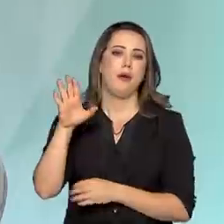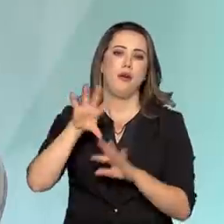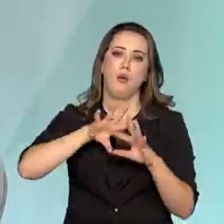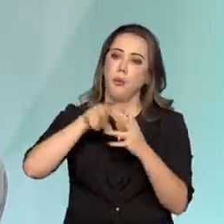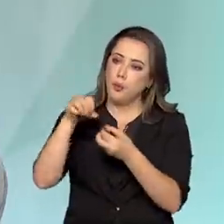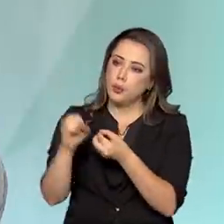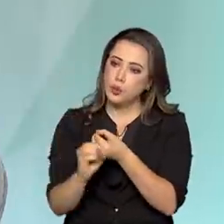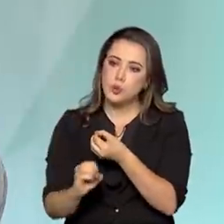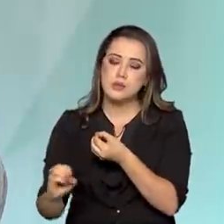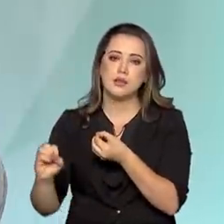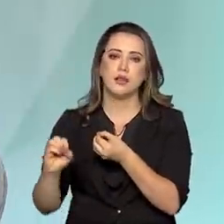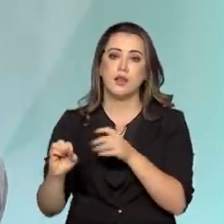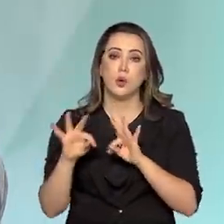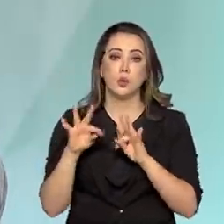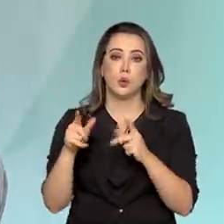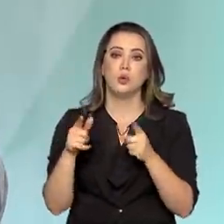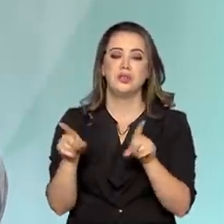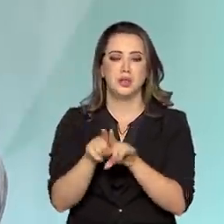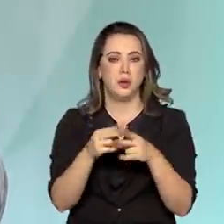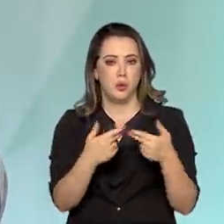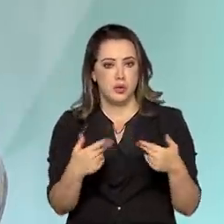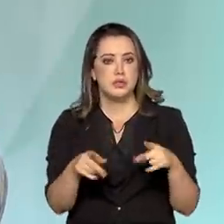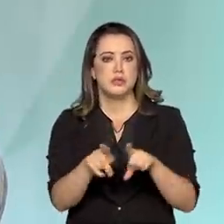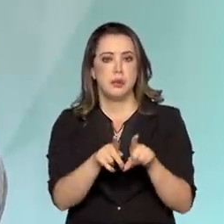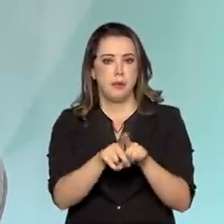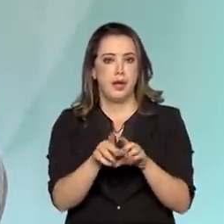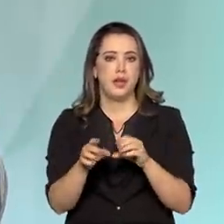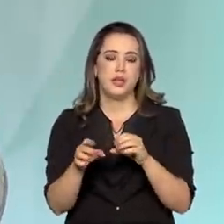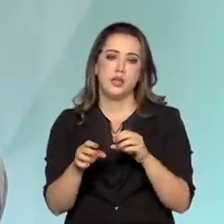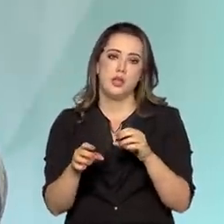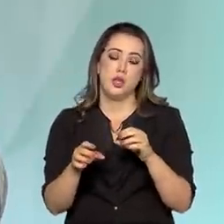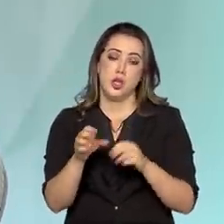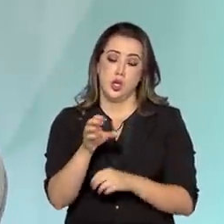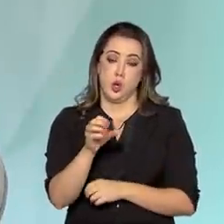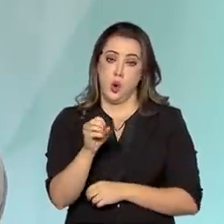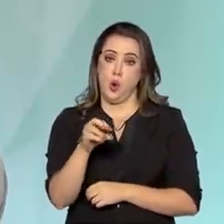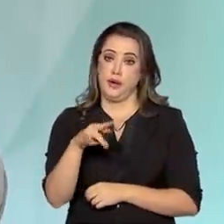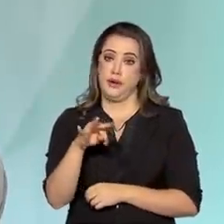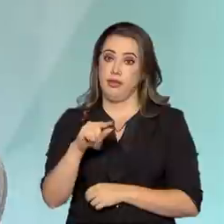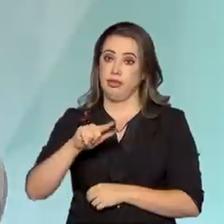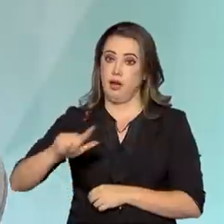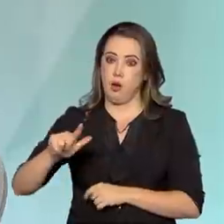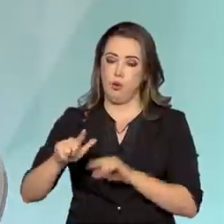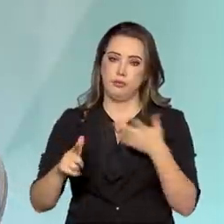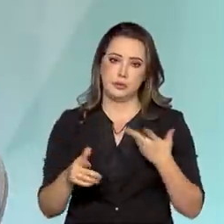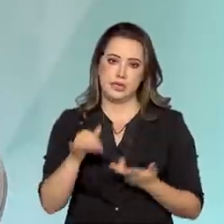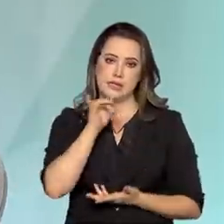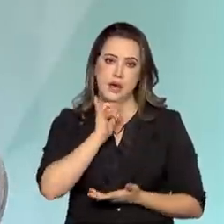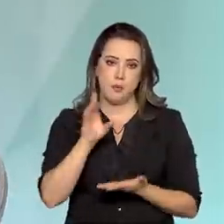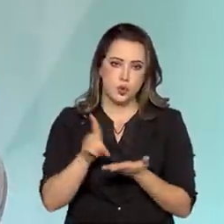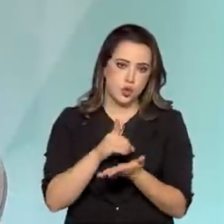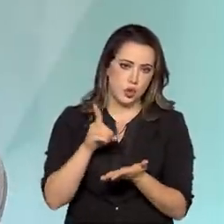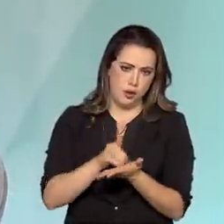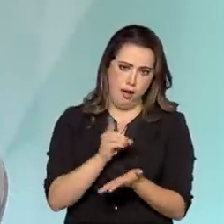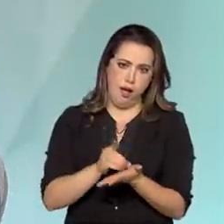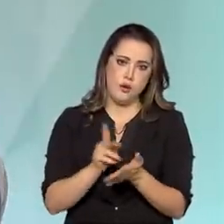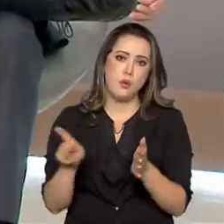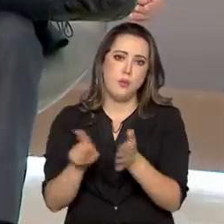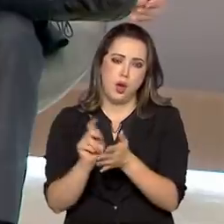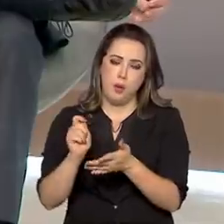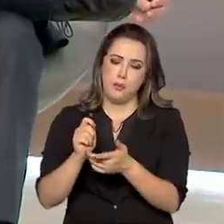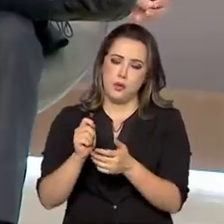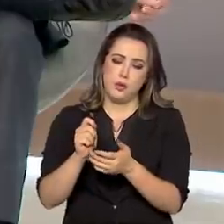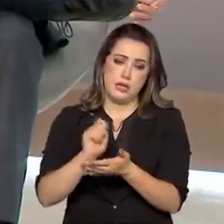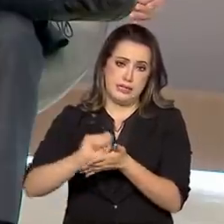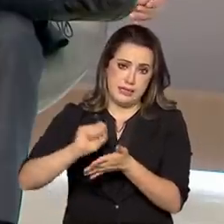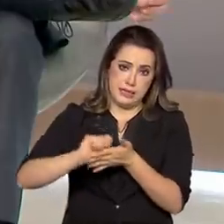todo. E tem também alguns itens do mundo oriental, você quer saber, tem alguns itens, por exemplo, do Japão, tem um dicionário feito por um jesuíta de português